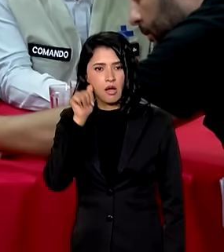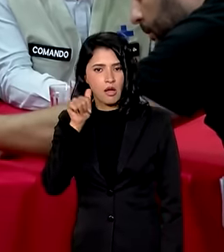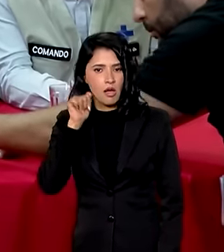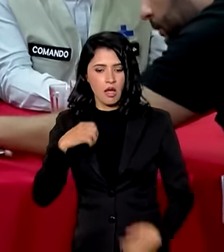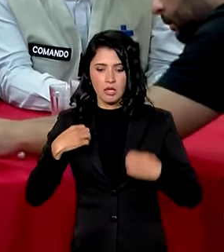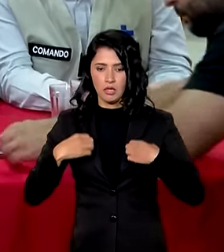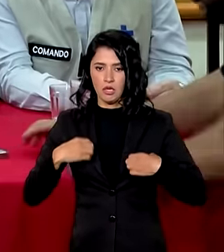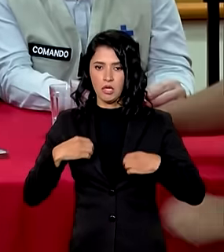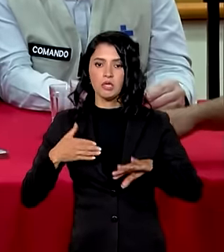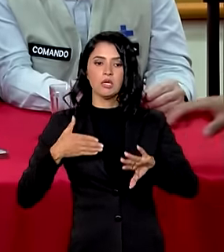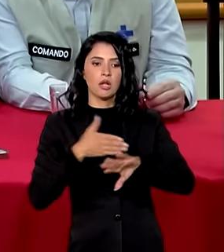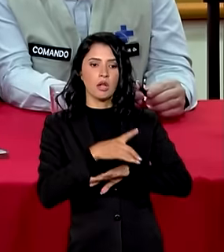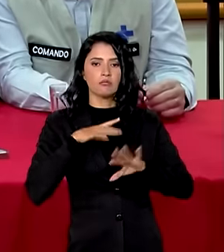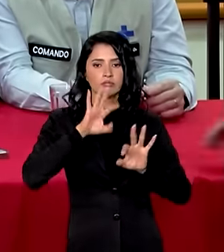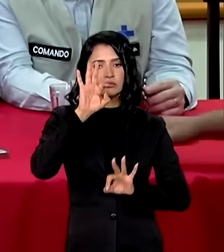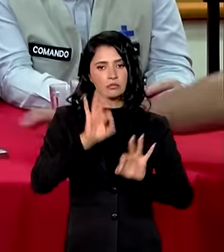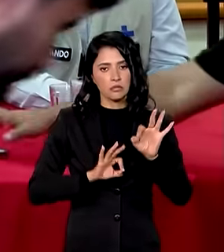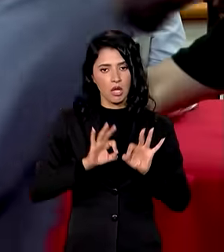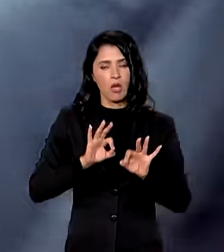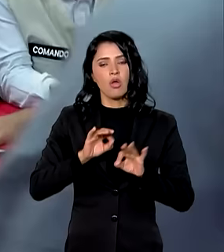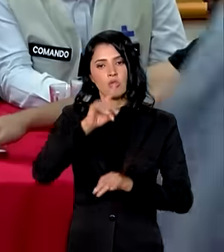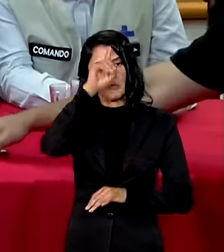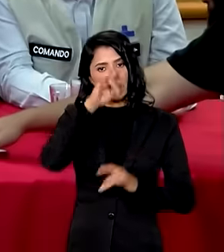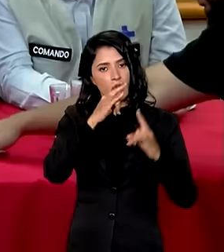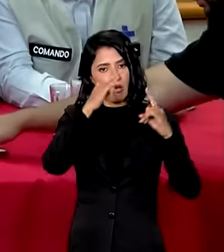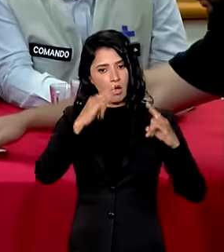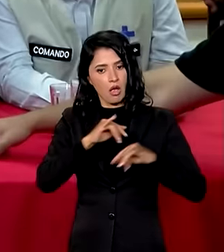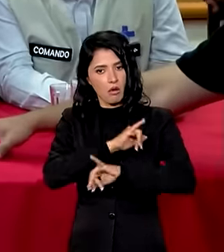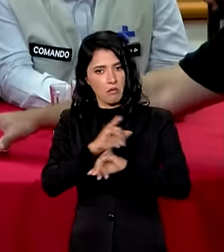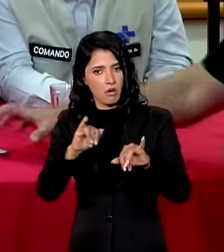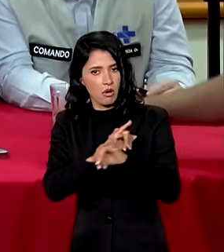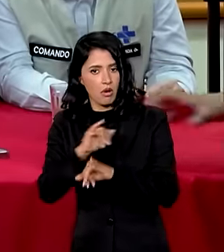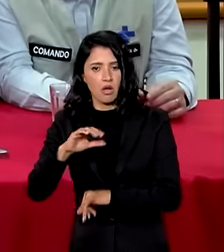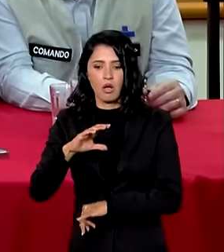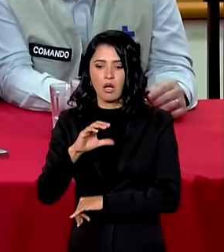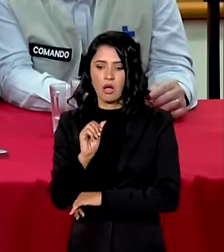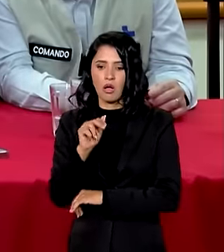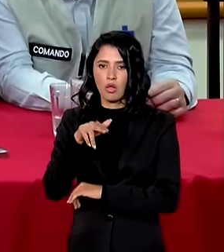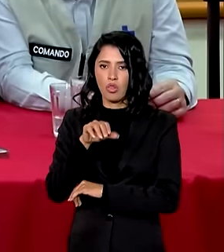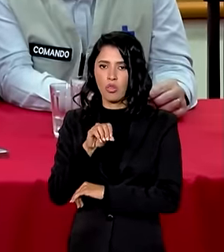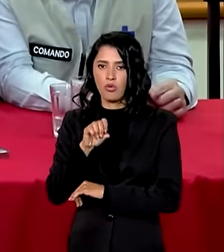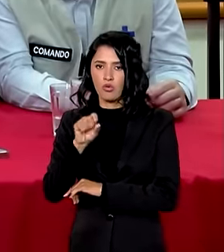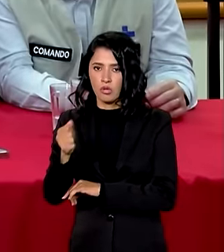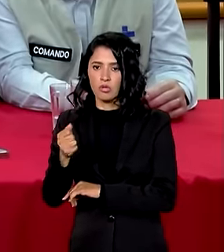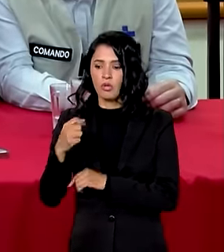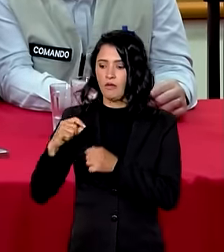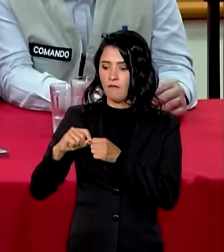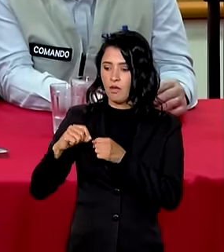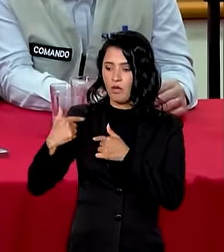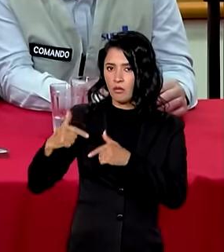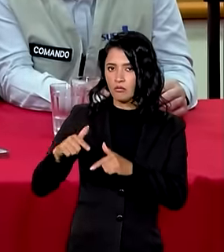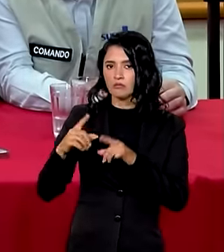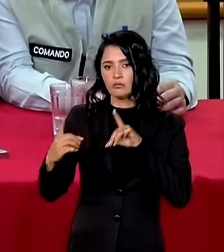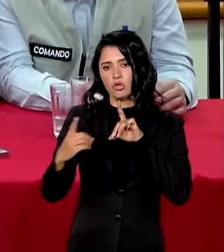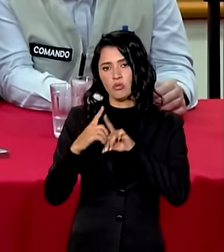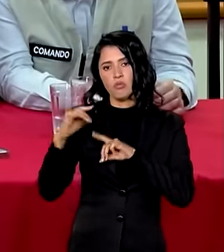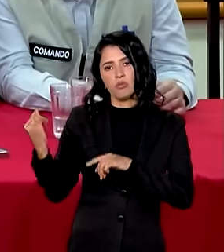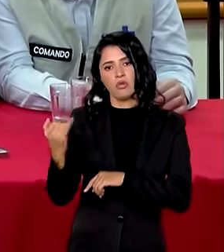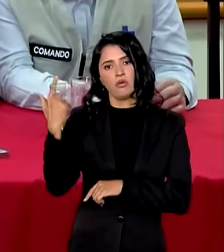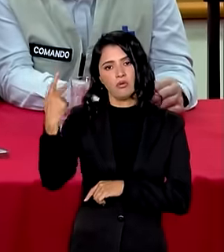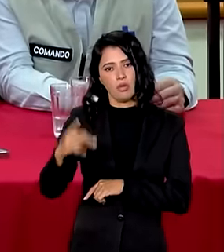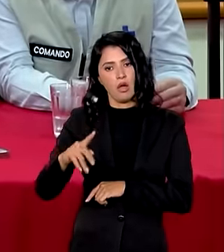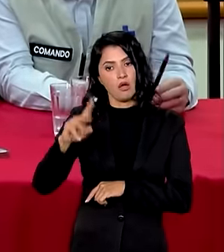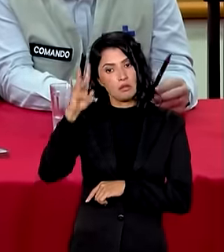na montagem do hospital de campanha de Canoas tem realizado atendimentos importantes para aquela região os três